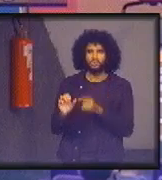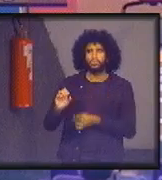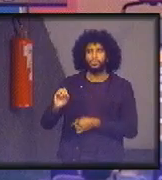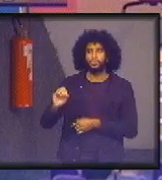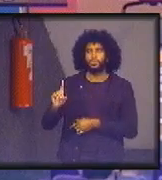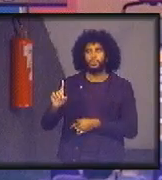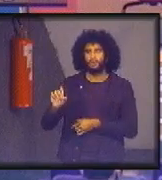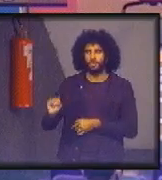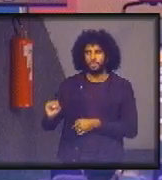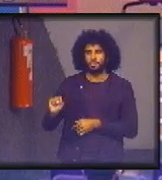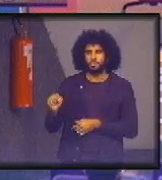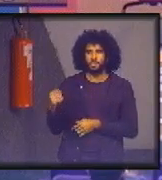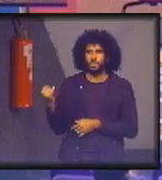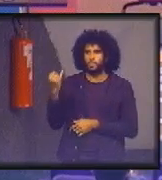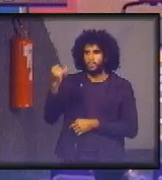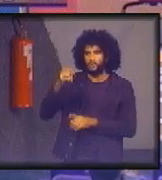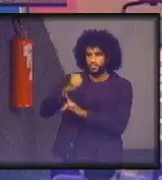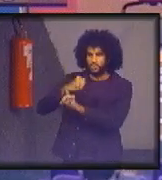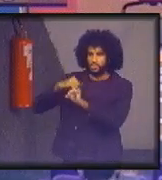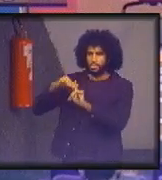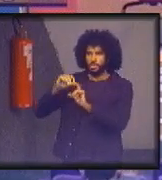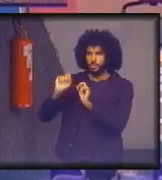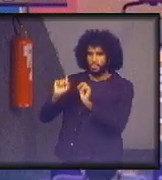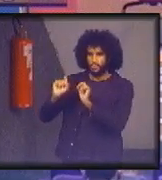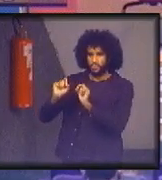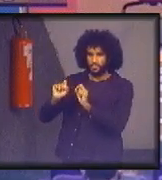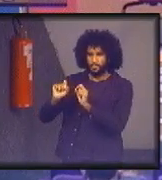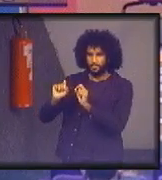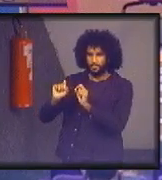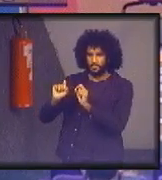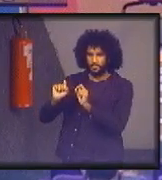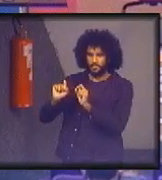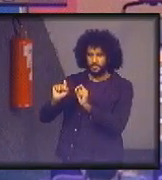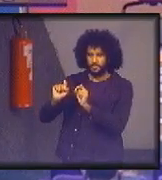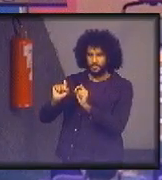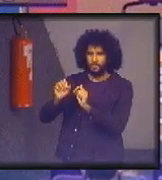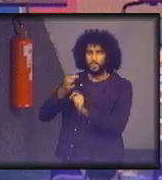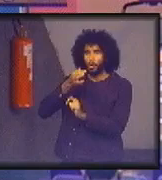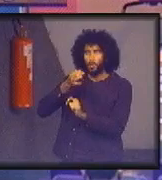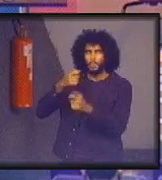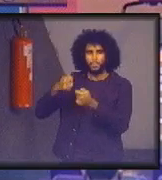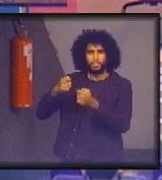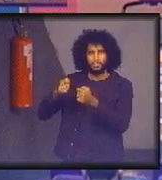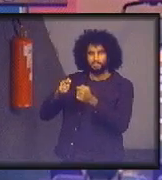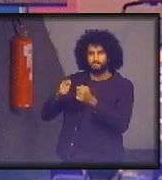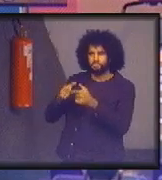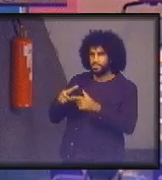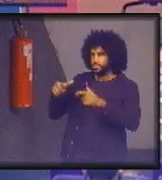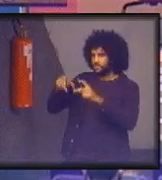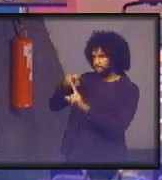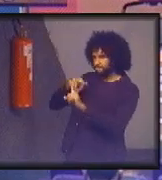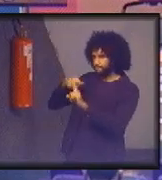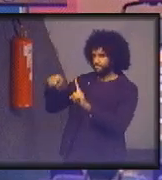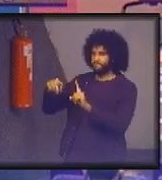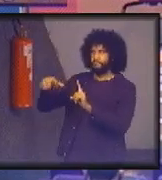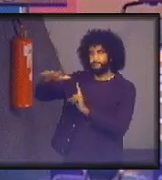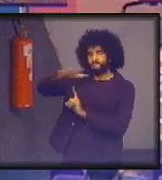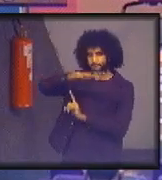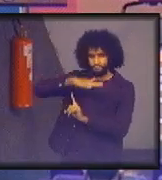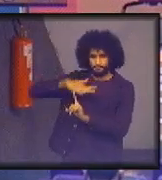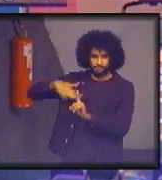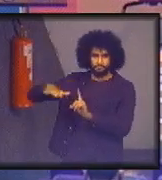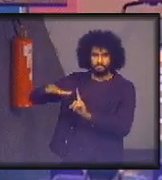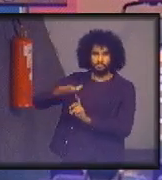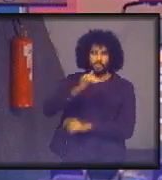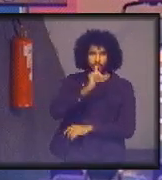relevantes para a sociedade é uma discussão, na minha opinião, que tem que ser mais ampla. Por quê? Porque, no caso do Brasil, o